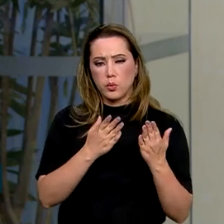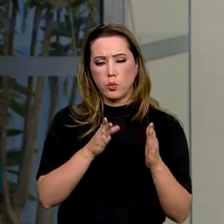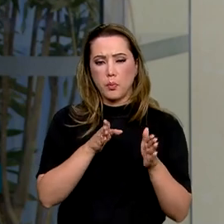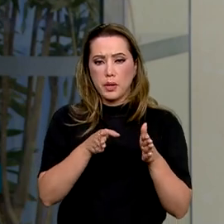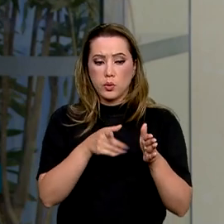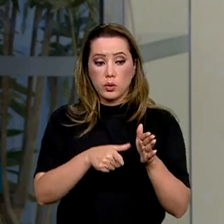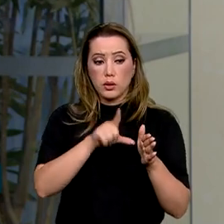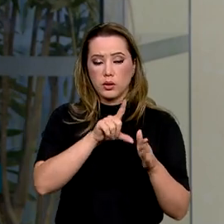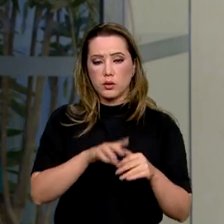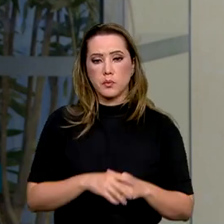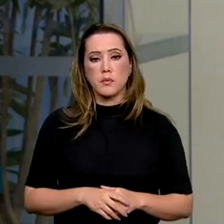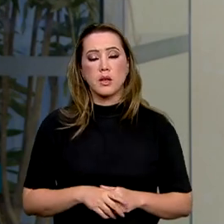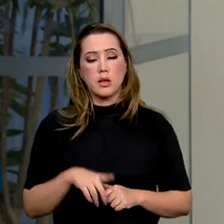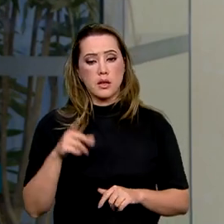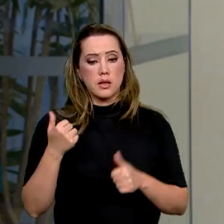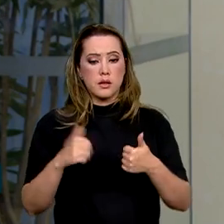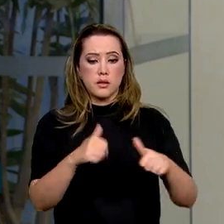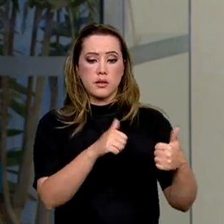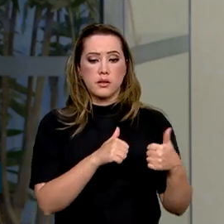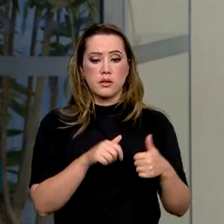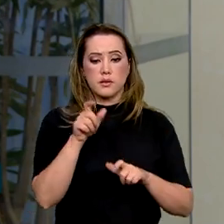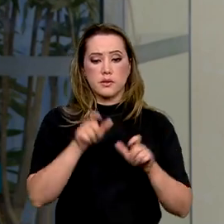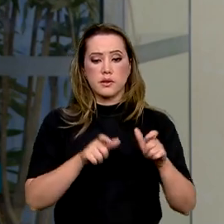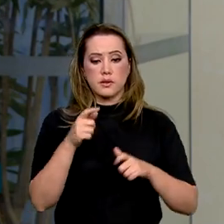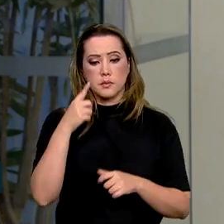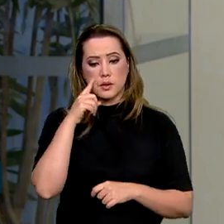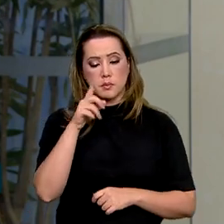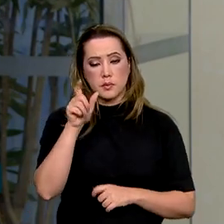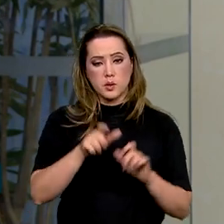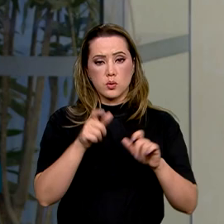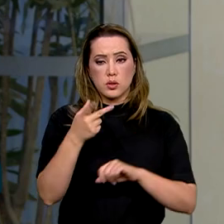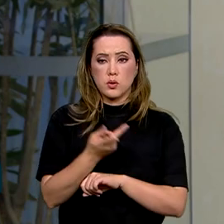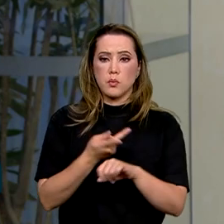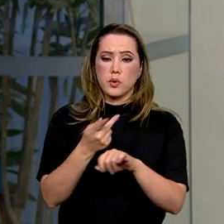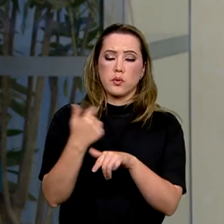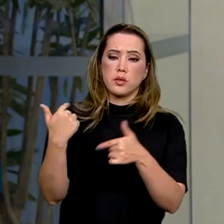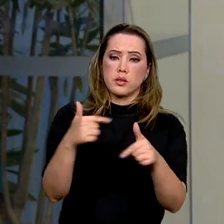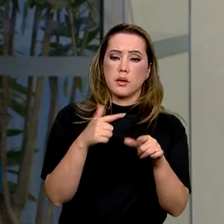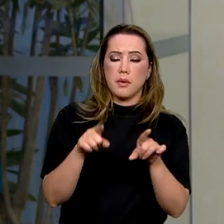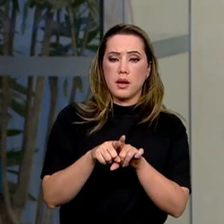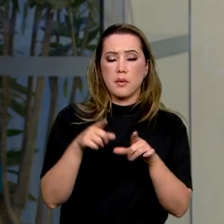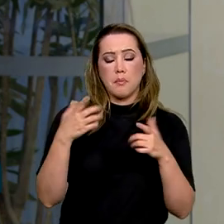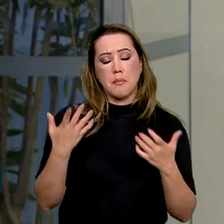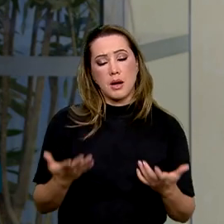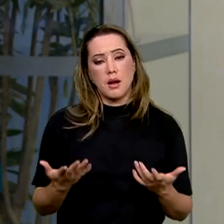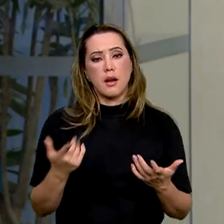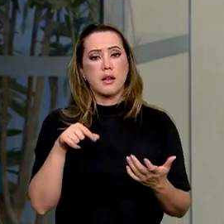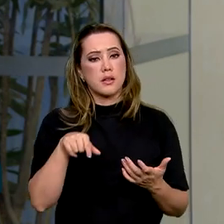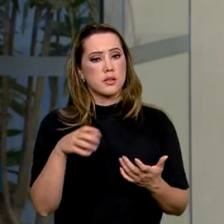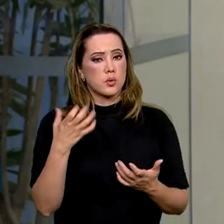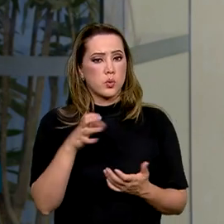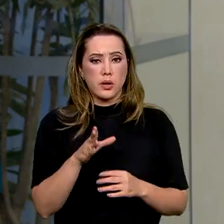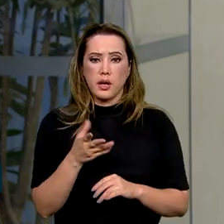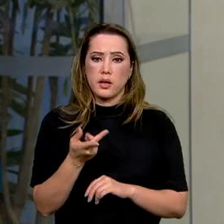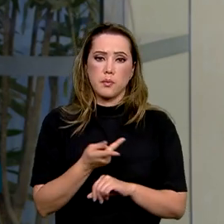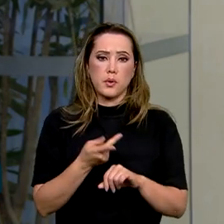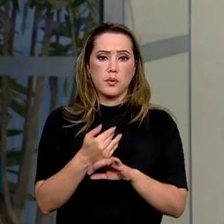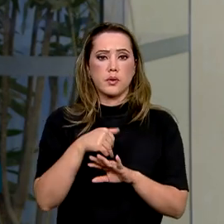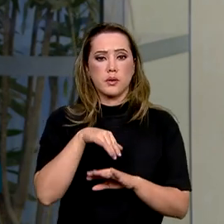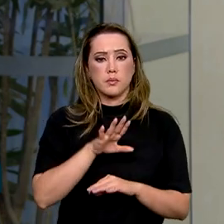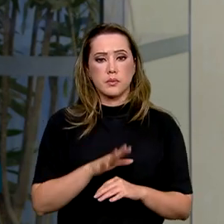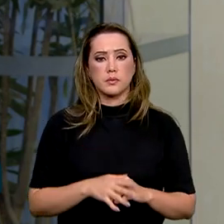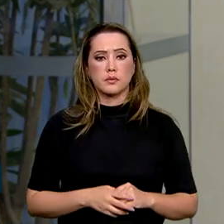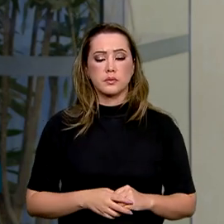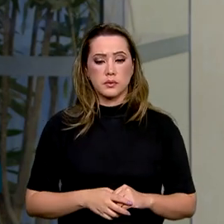procurando emprego, mas desistiram porque se cansaram. É aquele grupo chamado de desalentados. Esse grupo ficou